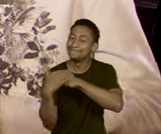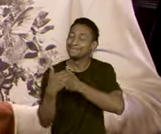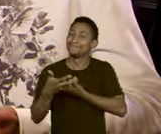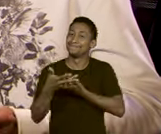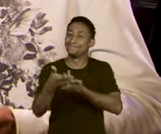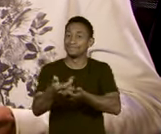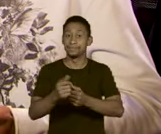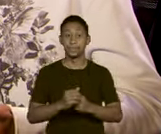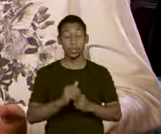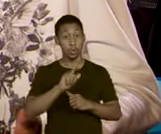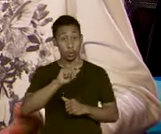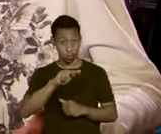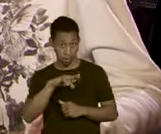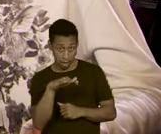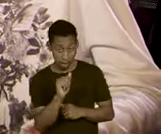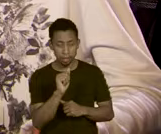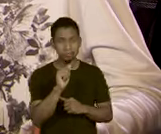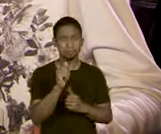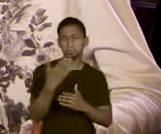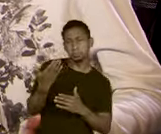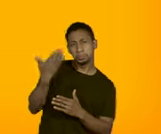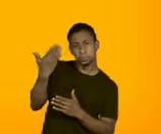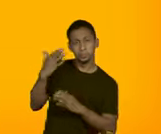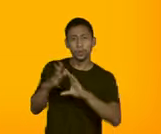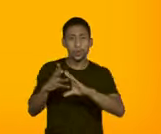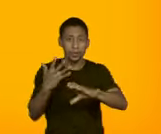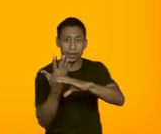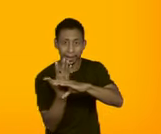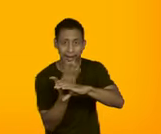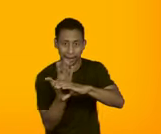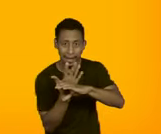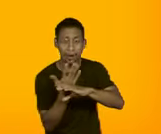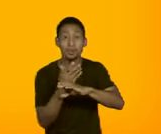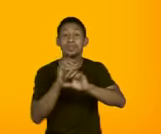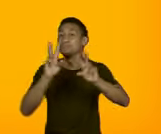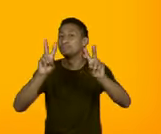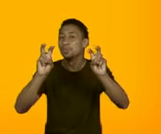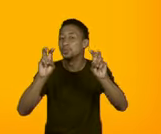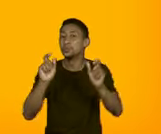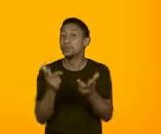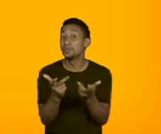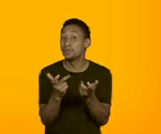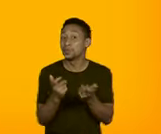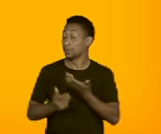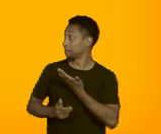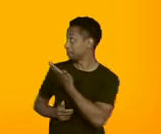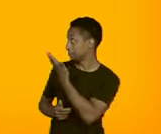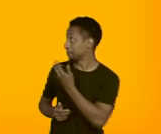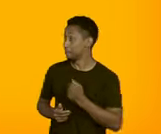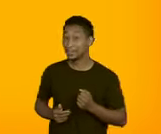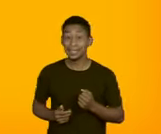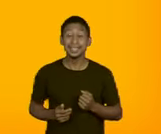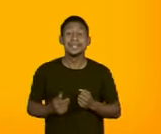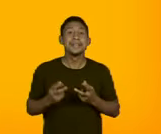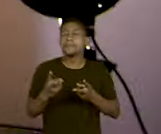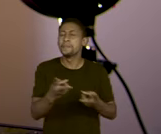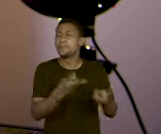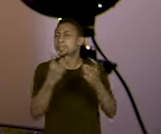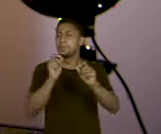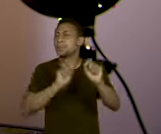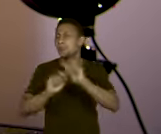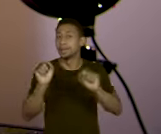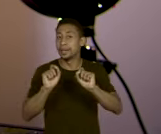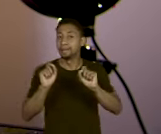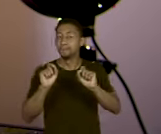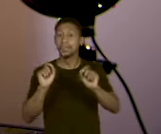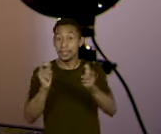convite. Luana, outro dia aqui no canal, a gente estava falando desse videogame. E a gente notou que na história do